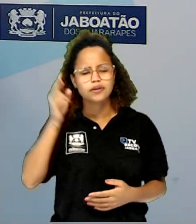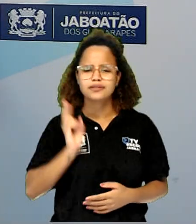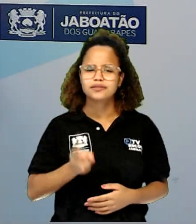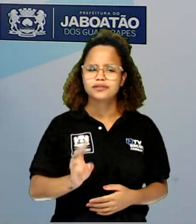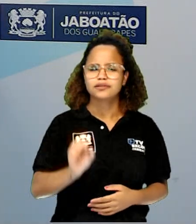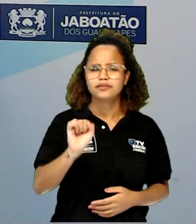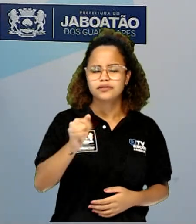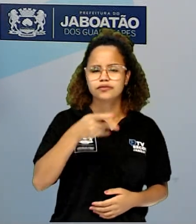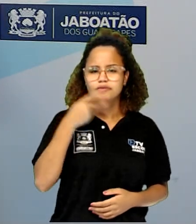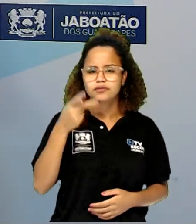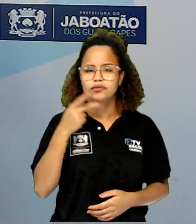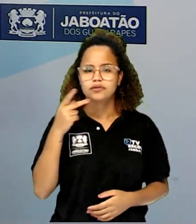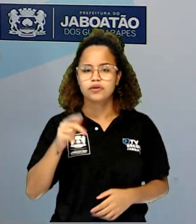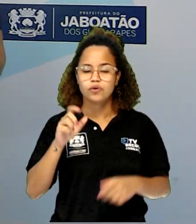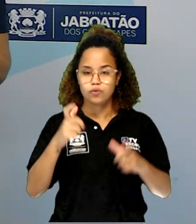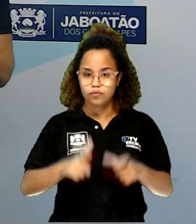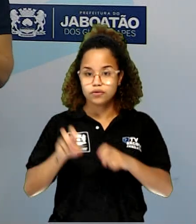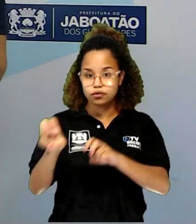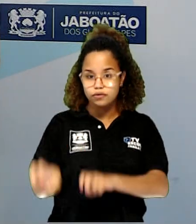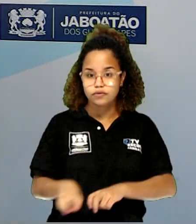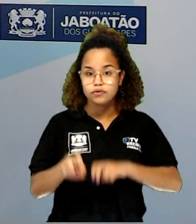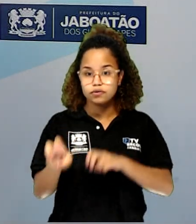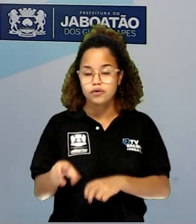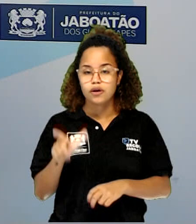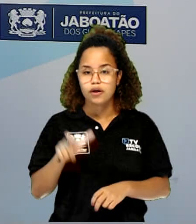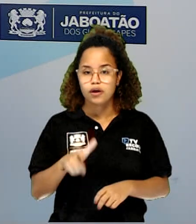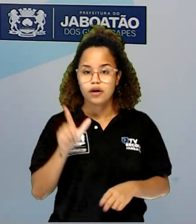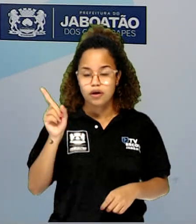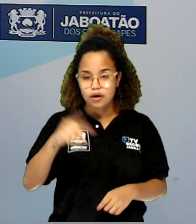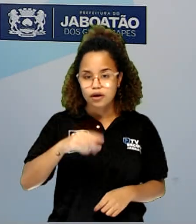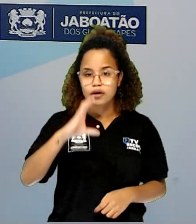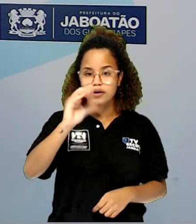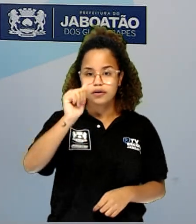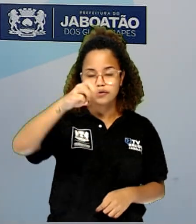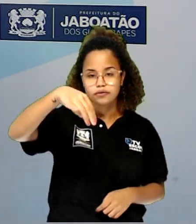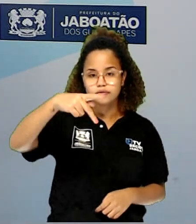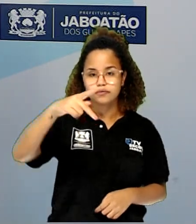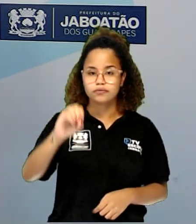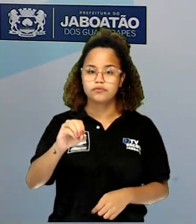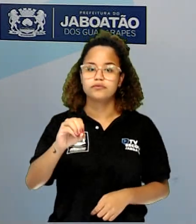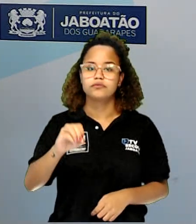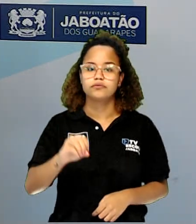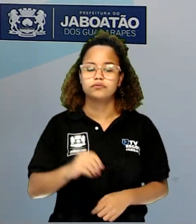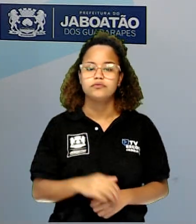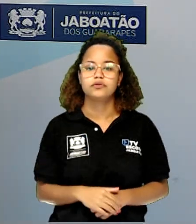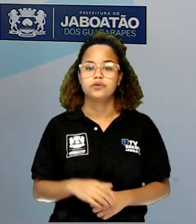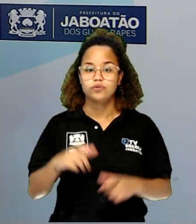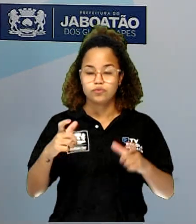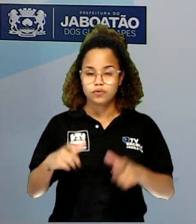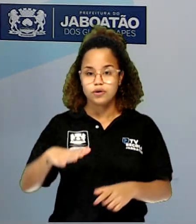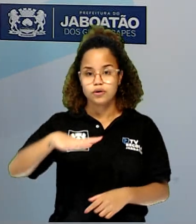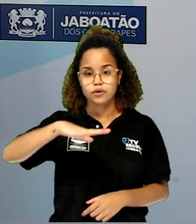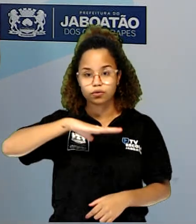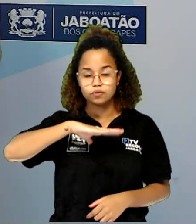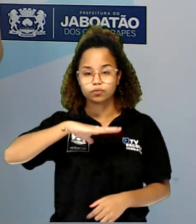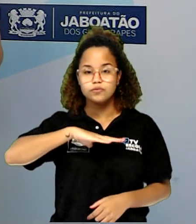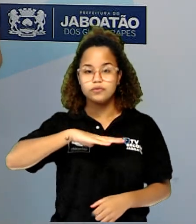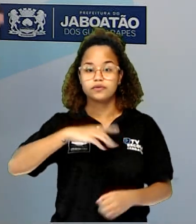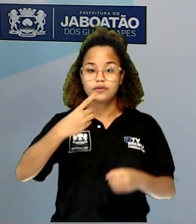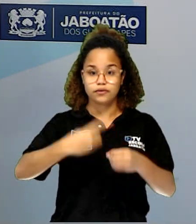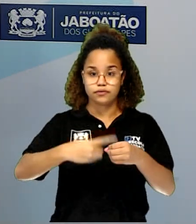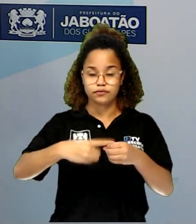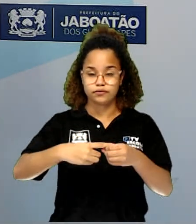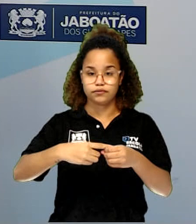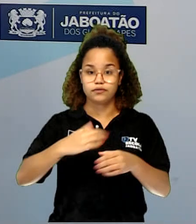fala em zona rural, tá certo? A gente está falando do campo, tá? E o perímetro urbano se refere à